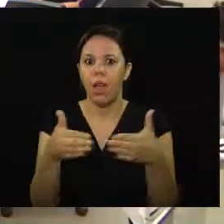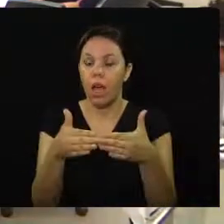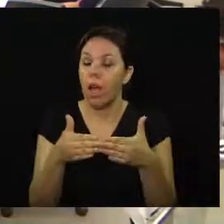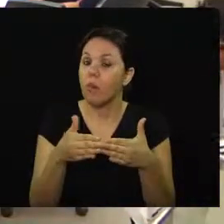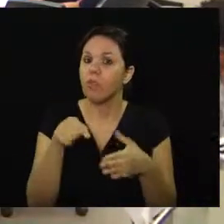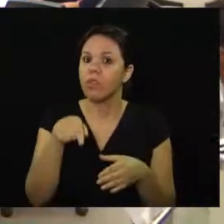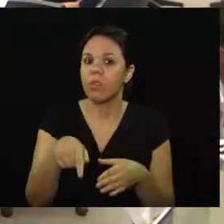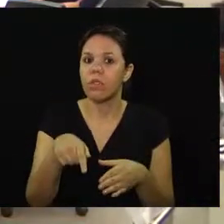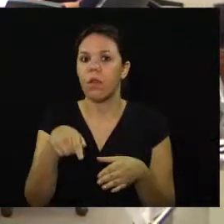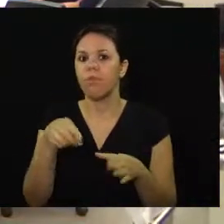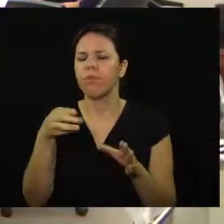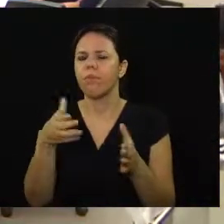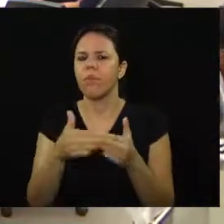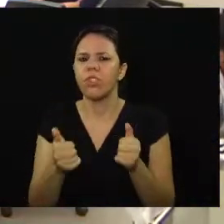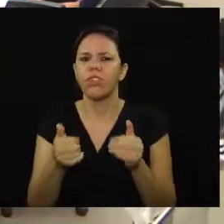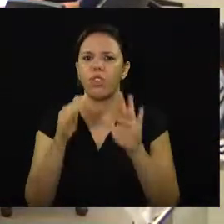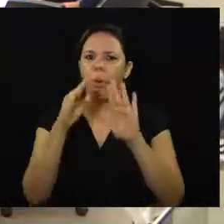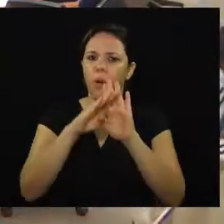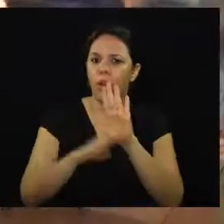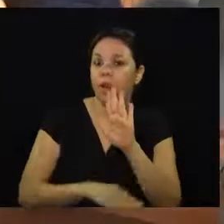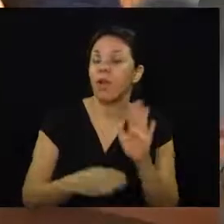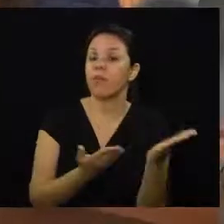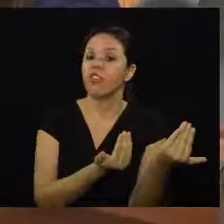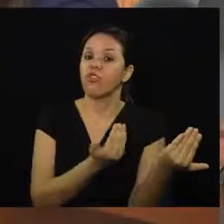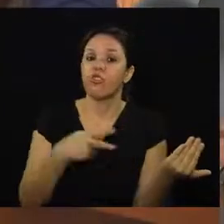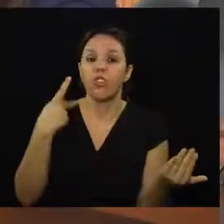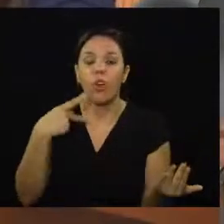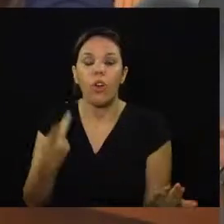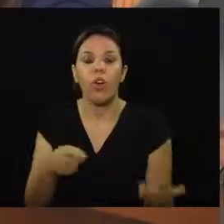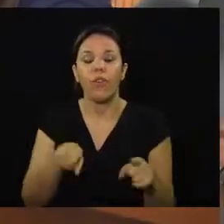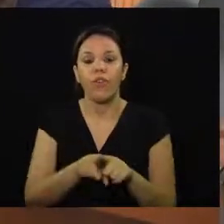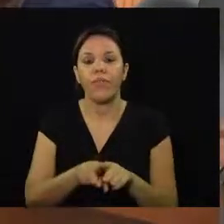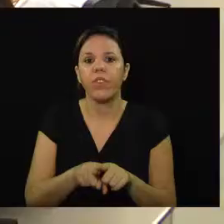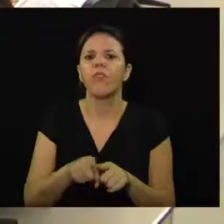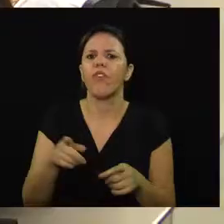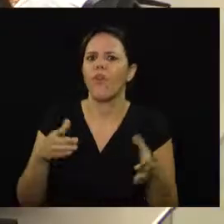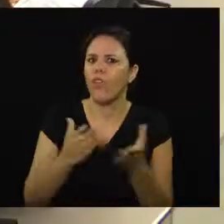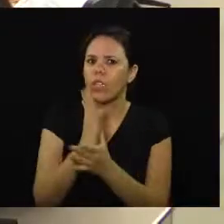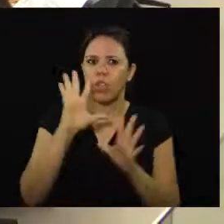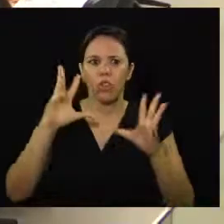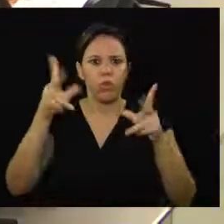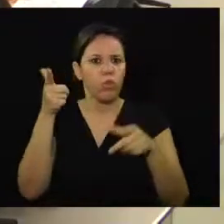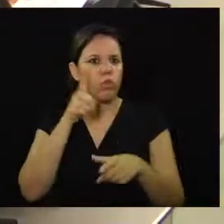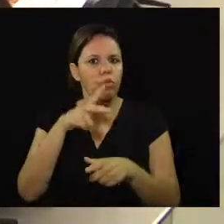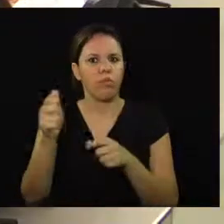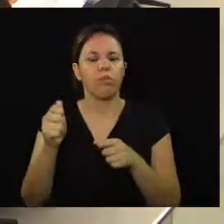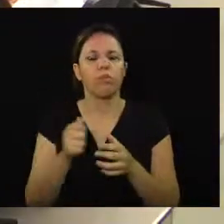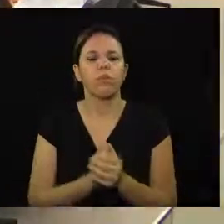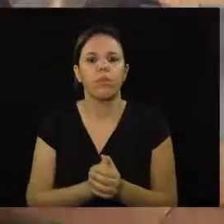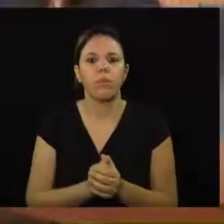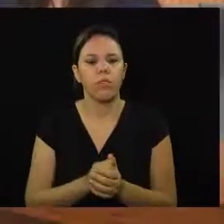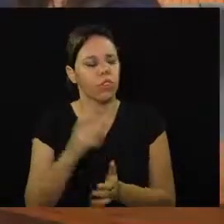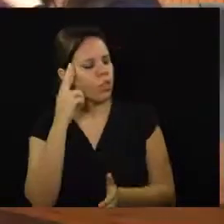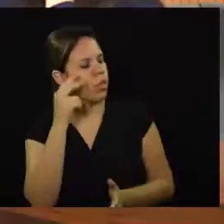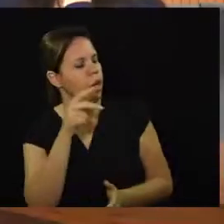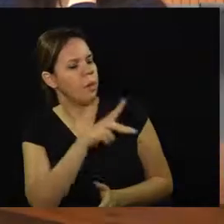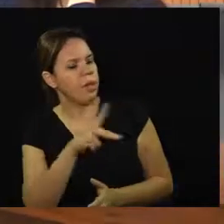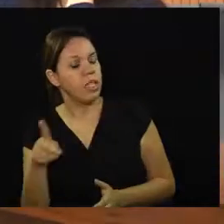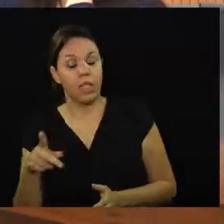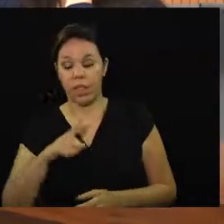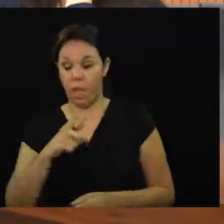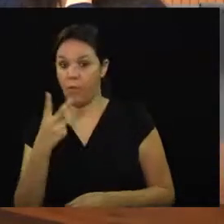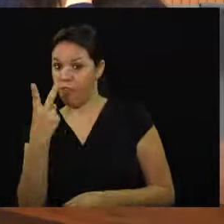do programa Parlamento Jovem no decorrer do ano foi por unanimidade. Senhora Presidente, temos 28